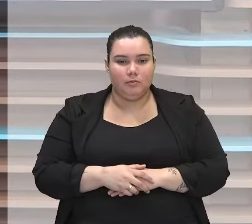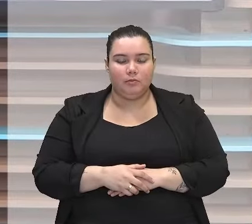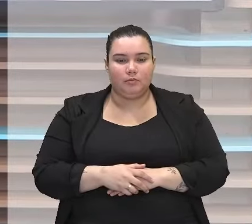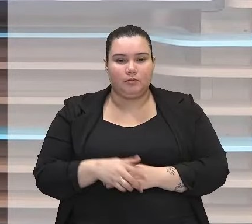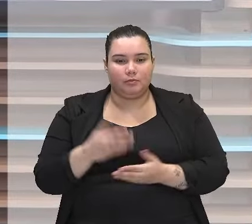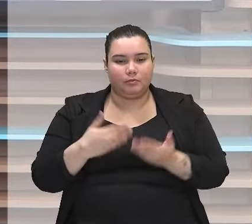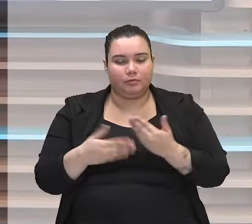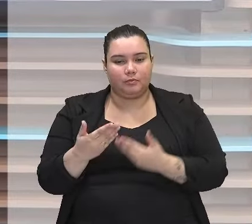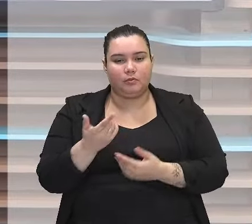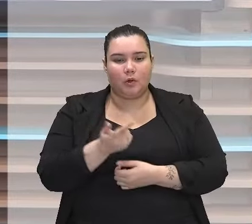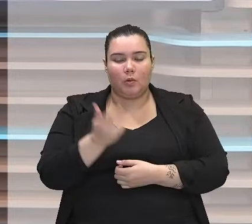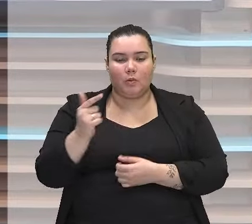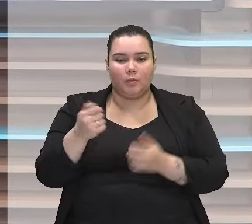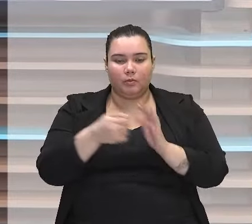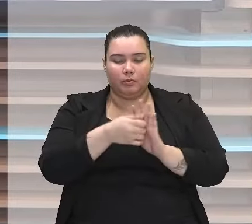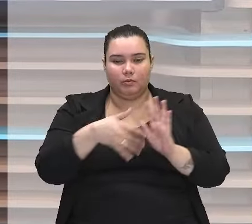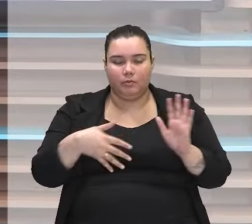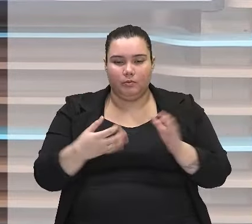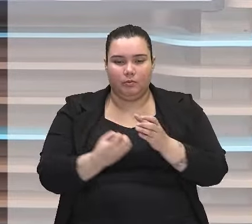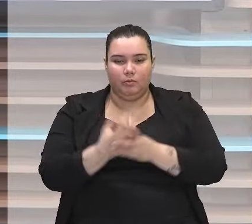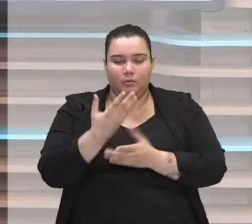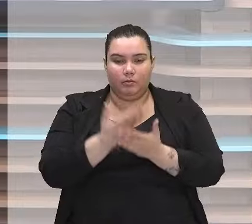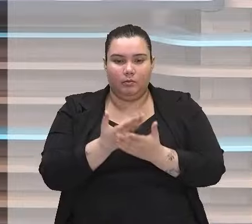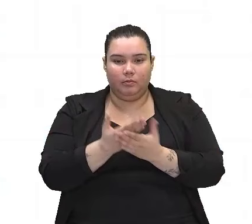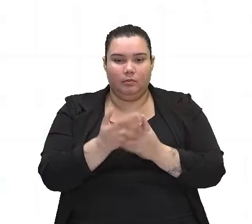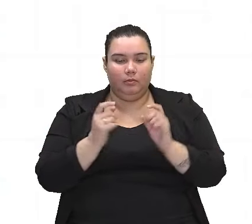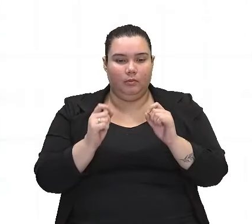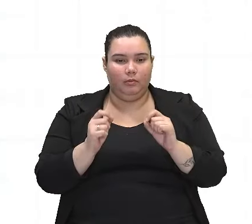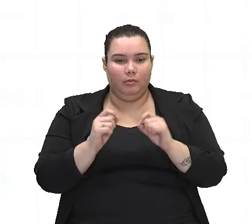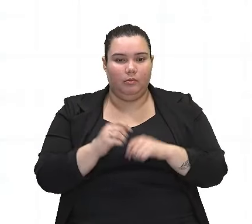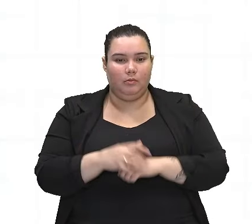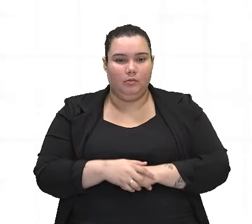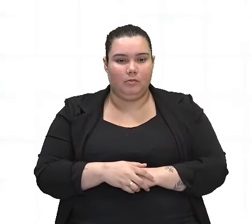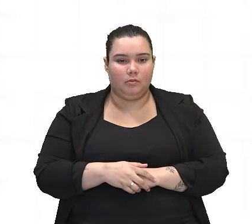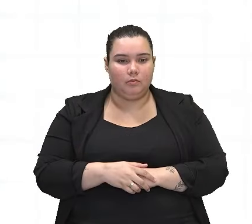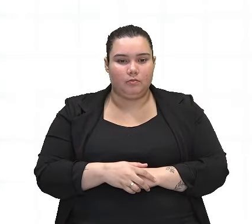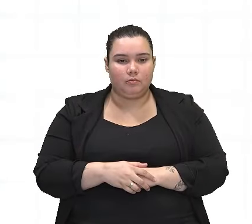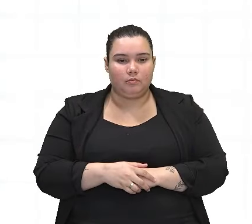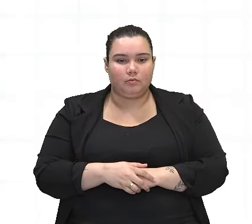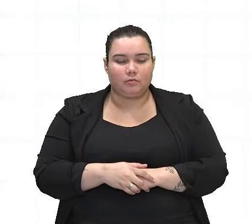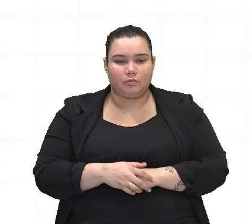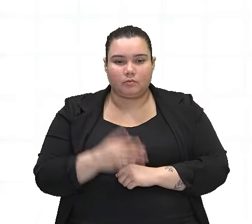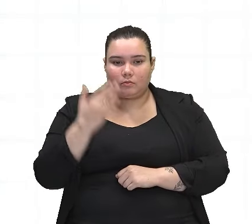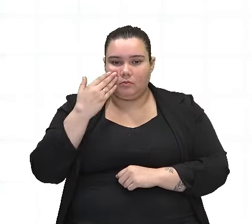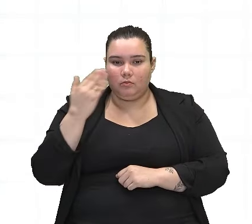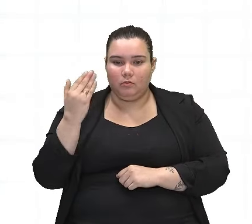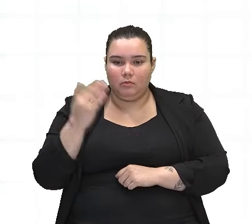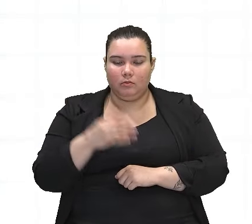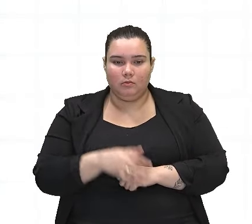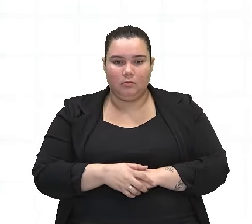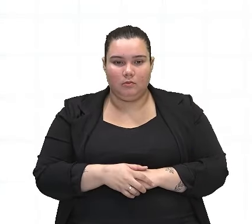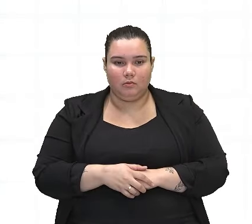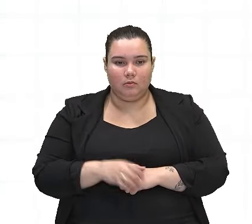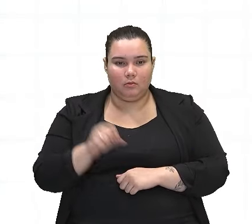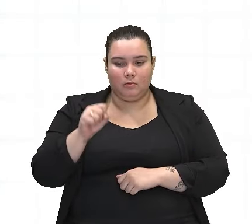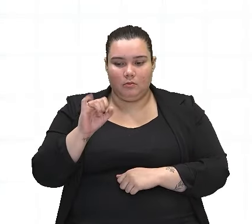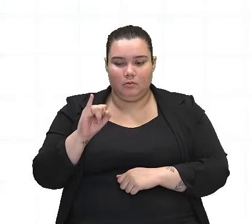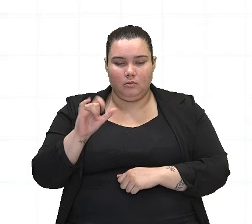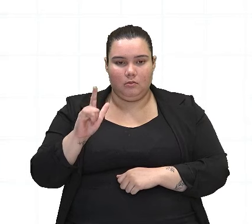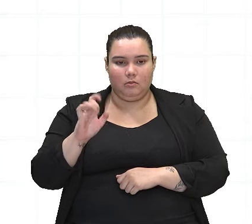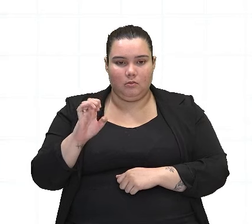mais uma figura de construção para a gente estudar. Então, a próxima que nós vamos estudar é exatamente a cilépse.